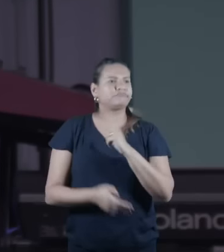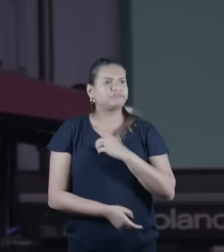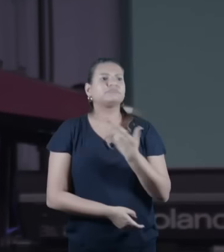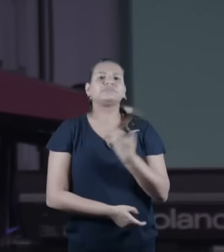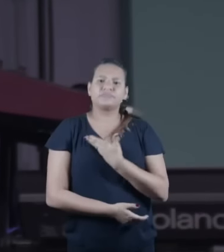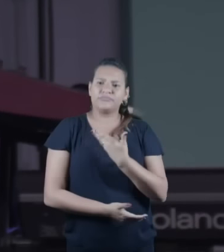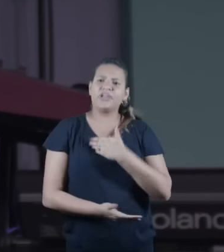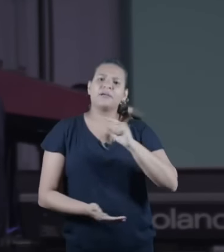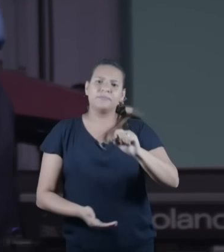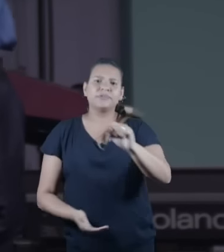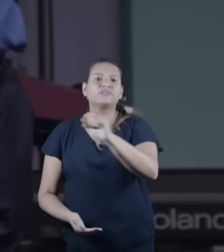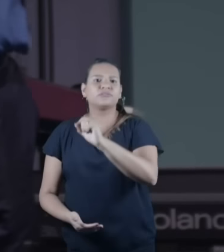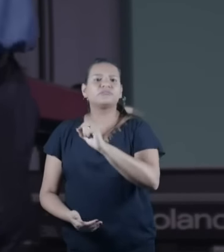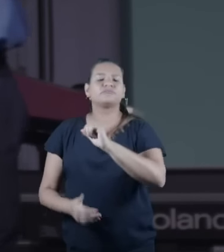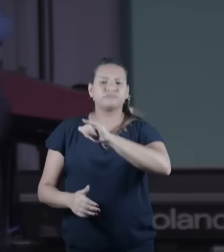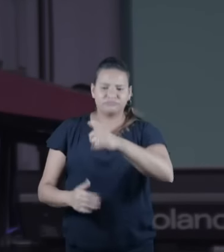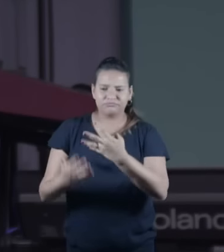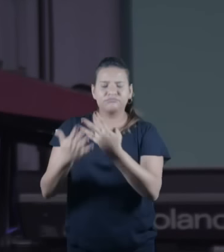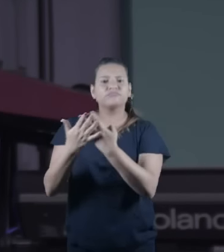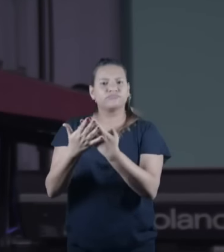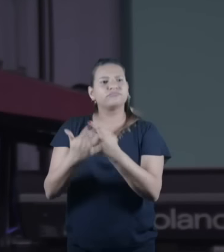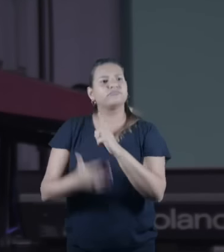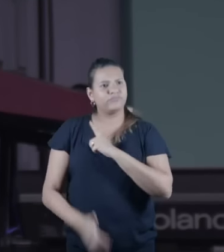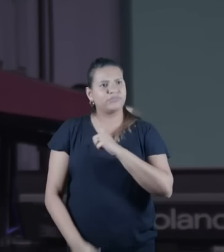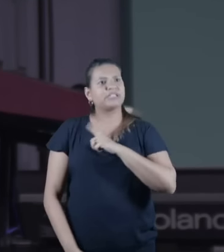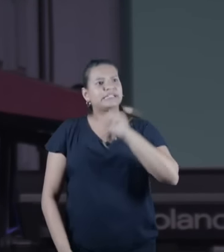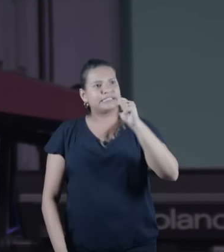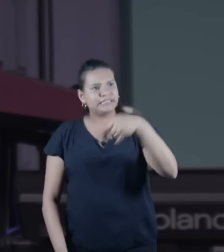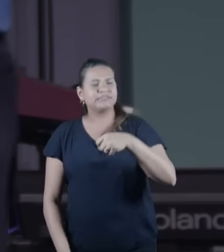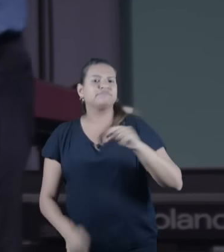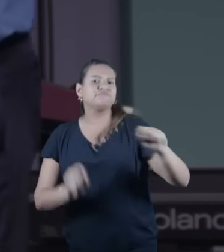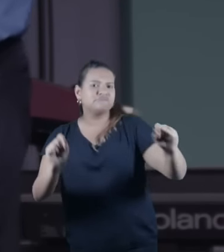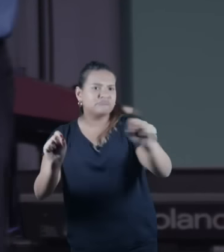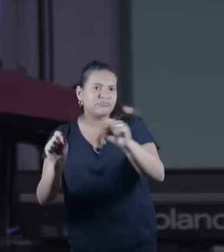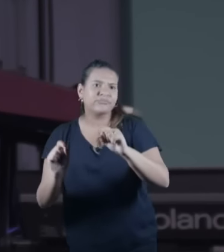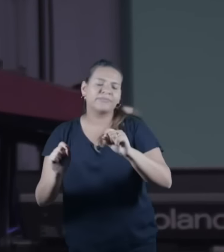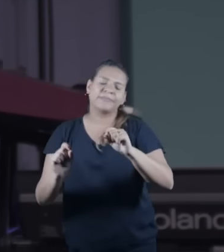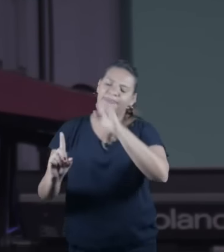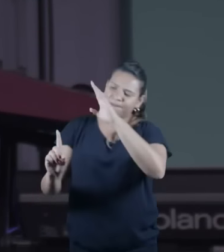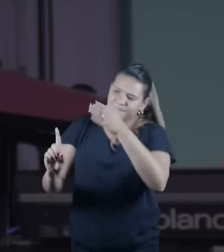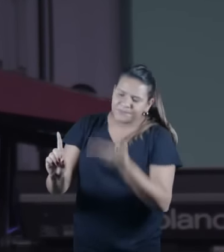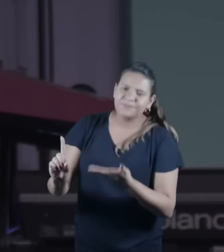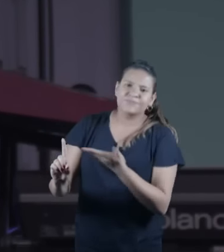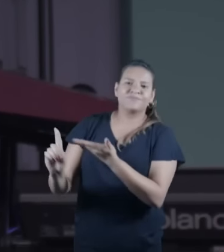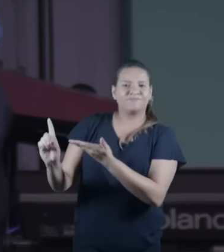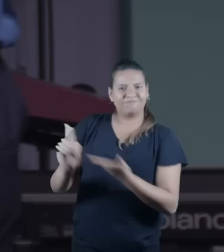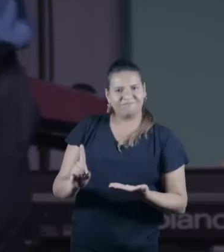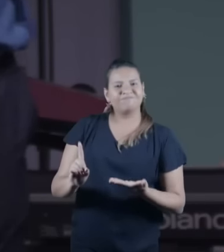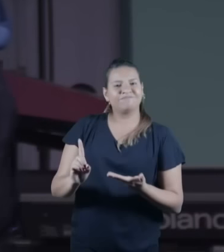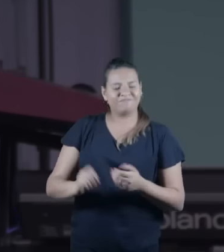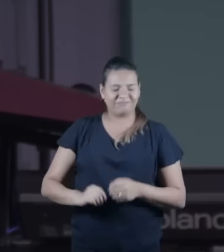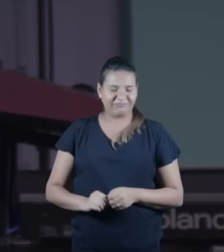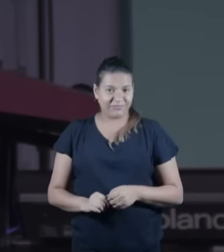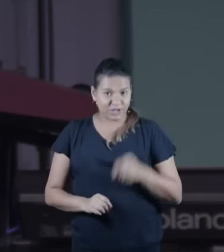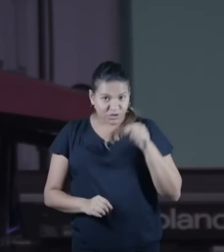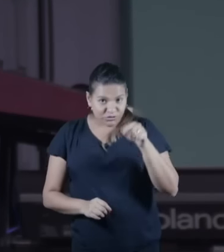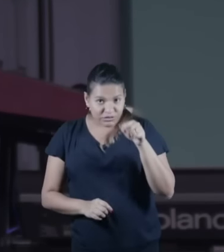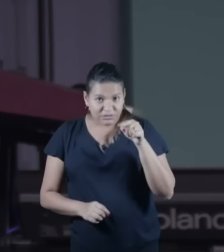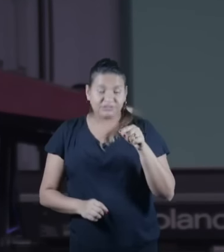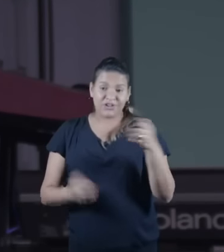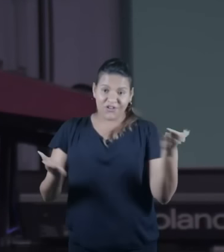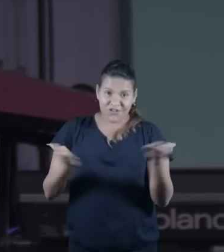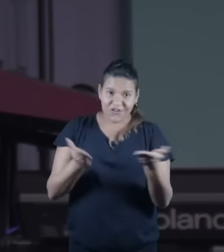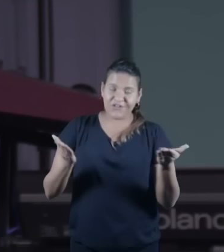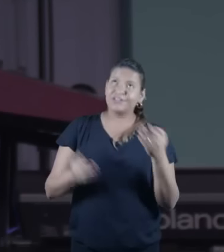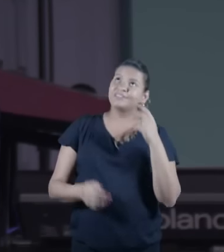judeus até alguns que estão entre nós e é uma honra receber você aqui se você que está nos vendo não conhecia